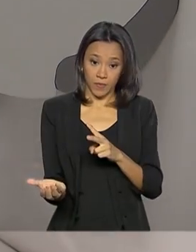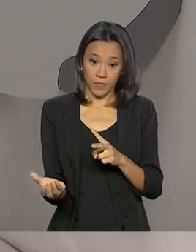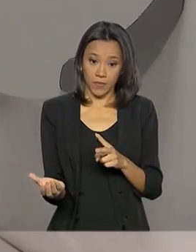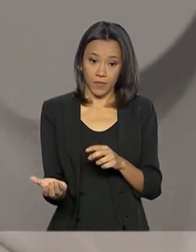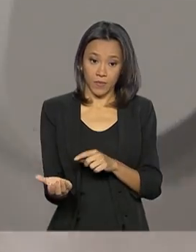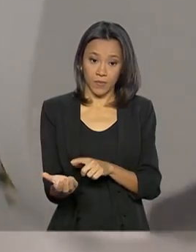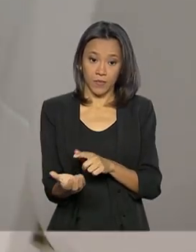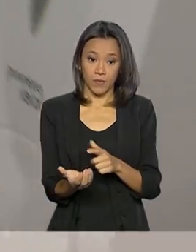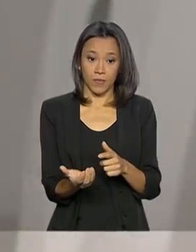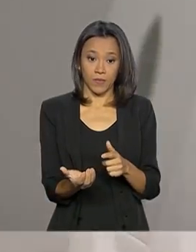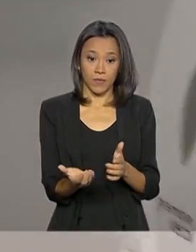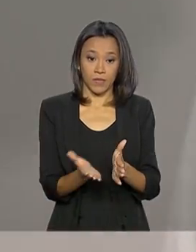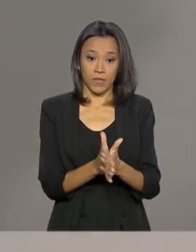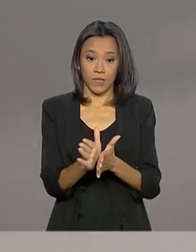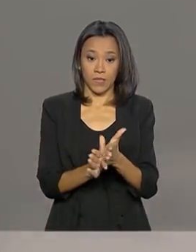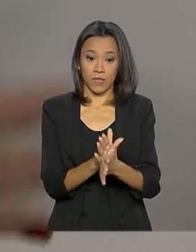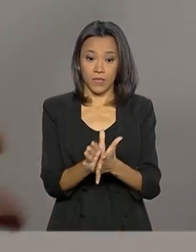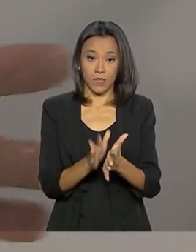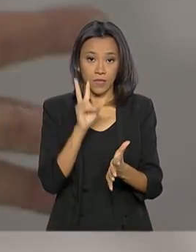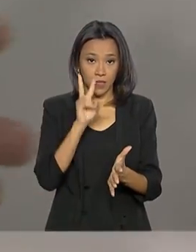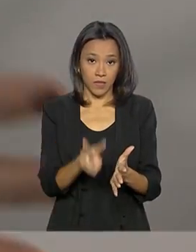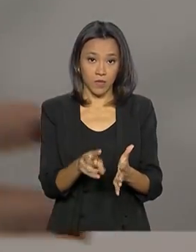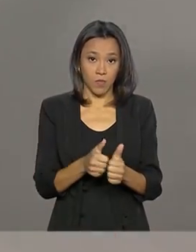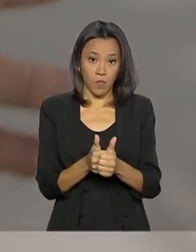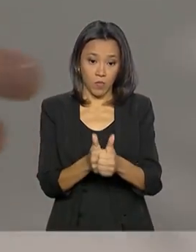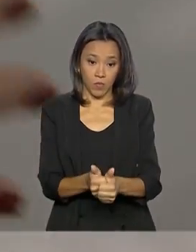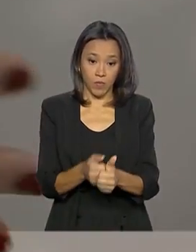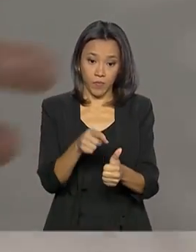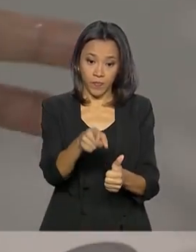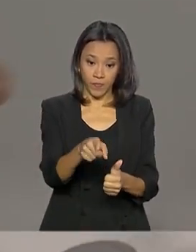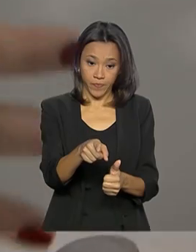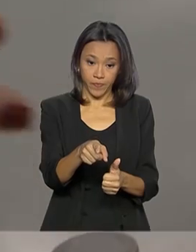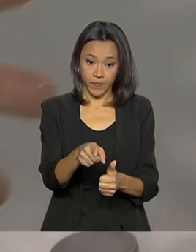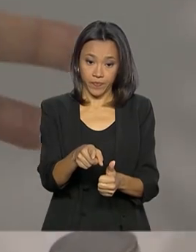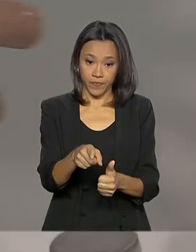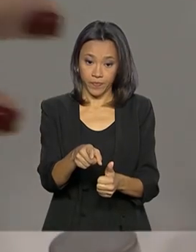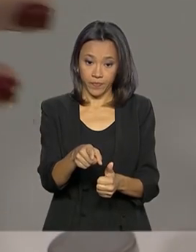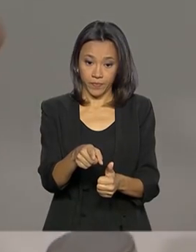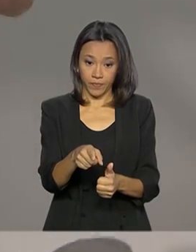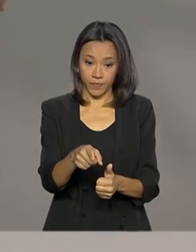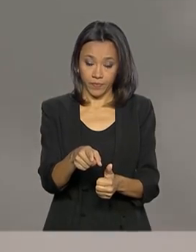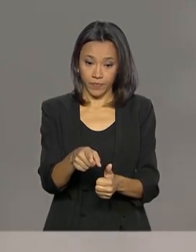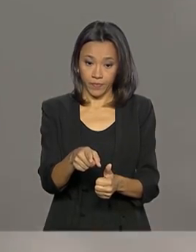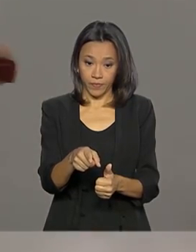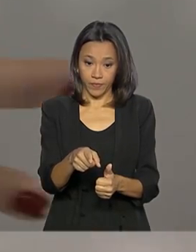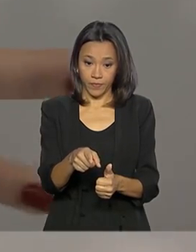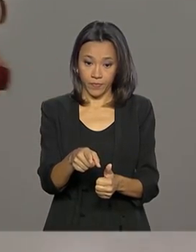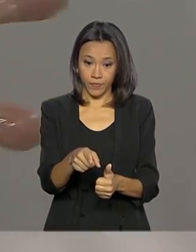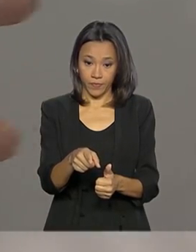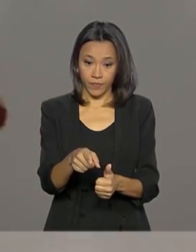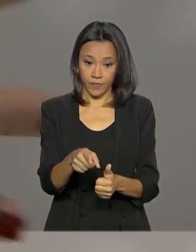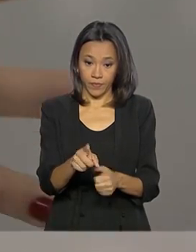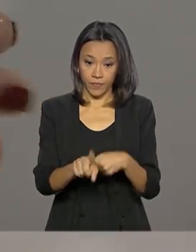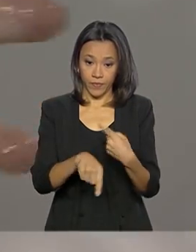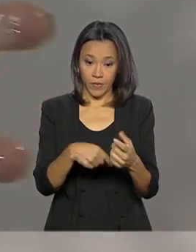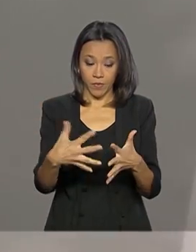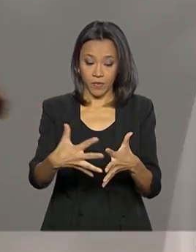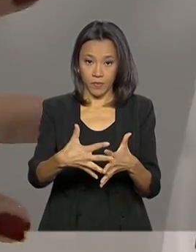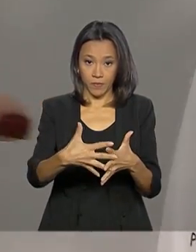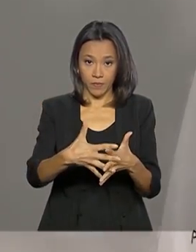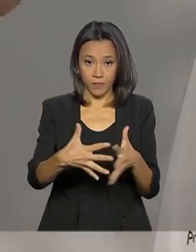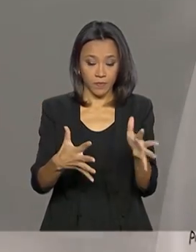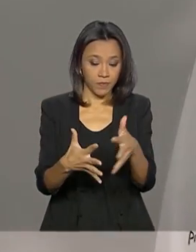comece por esfregar as palmas das mãos. Depois, entre os dedos,